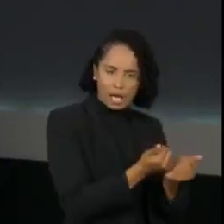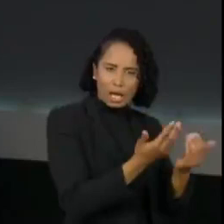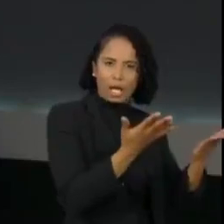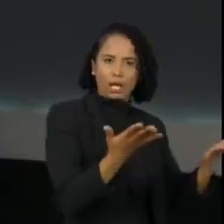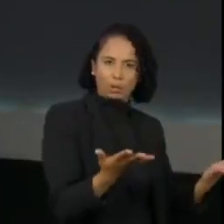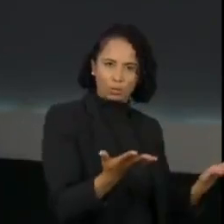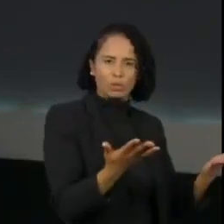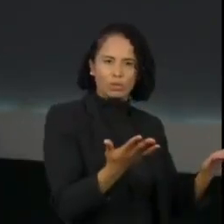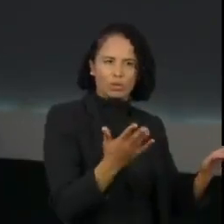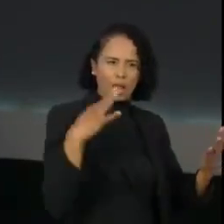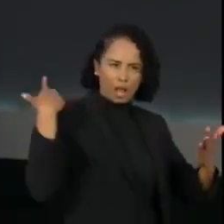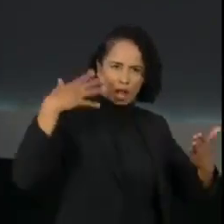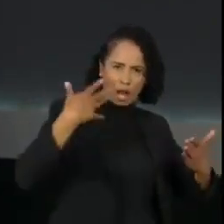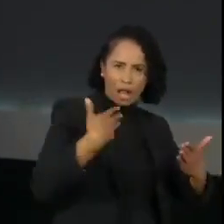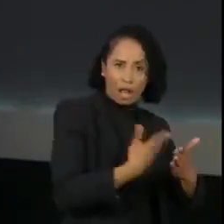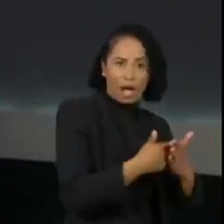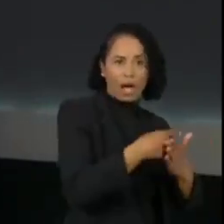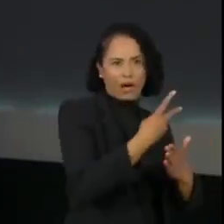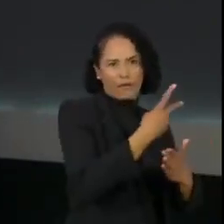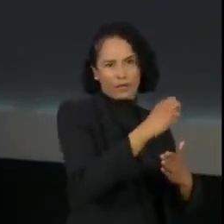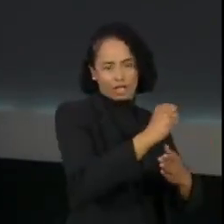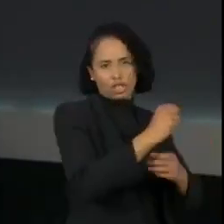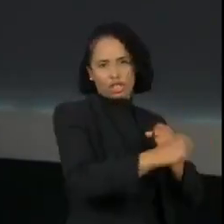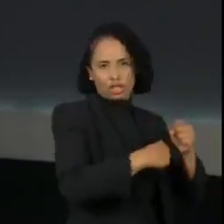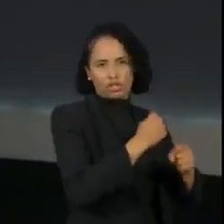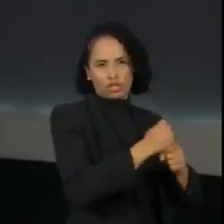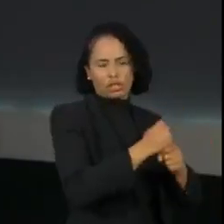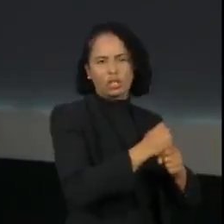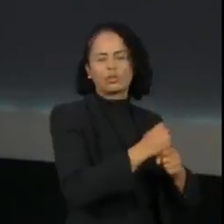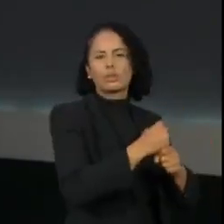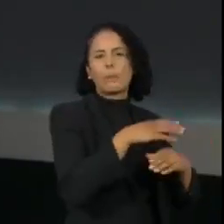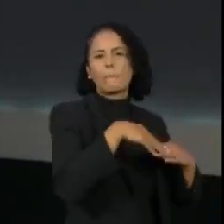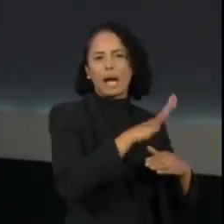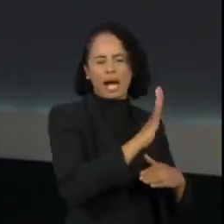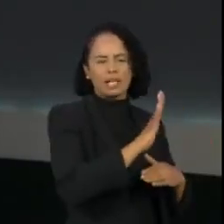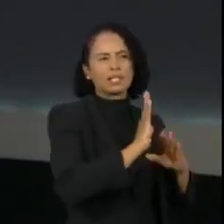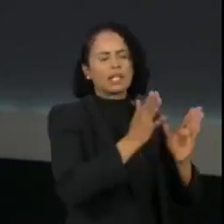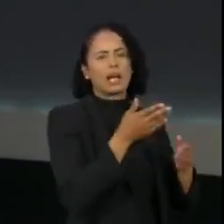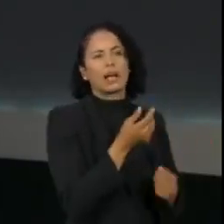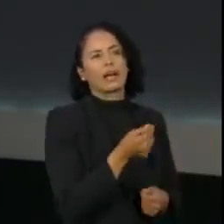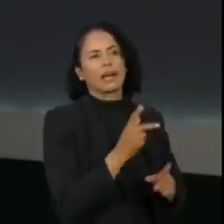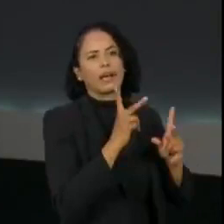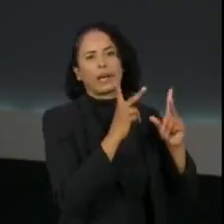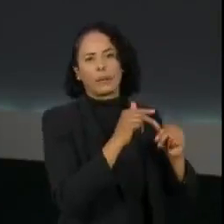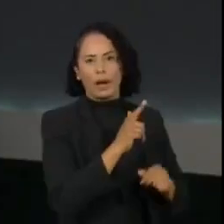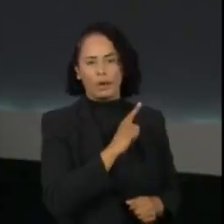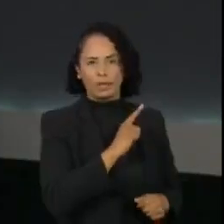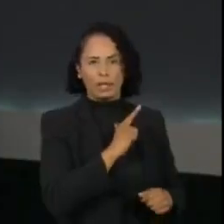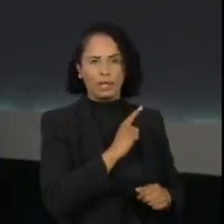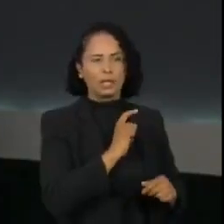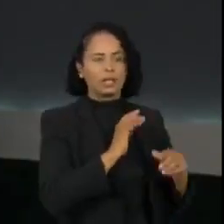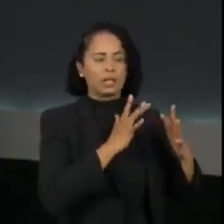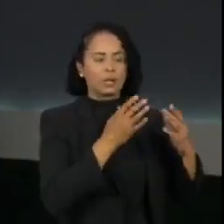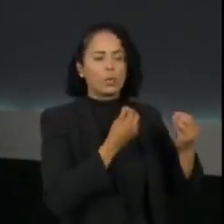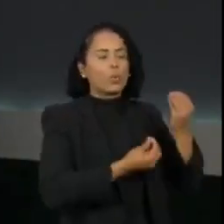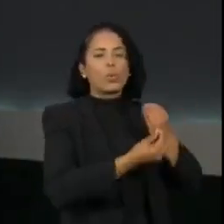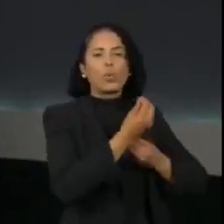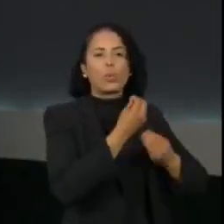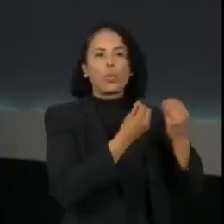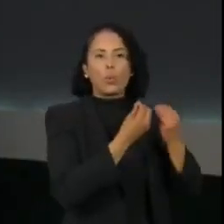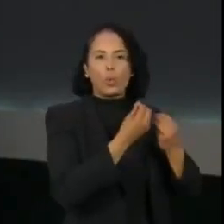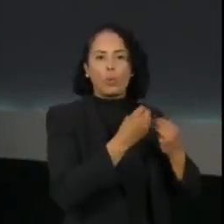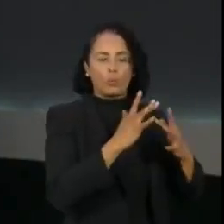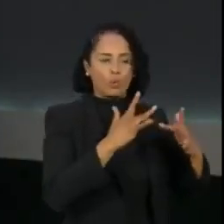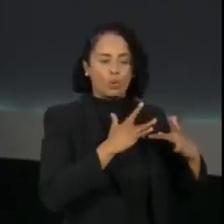fazem há muitos anos, há mais de duas décadas, esse conhecimento de como disponibilizar a